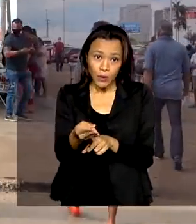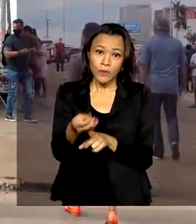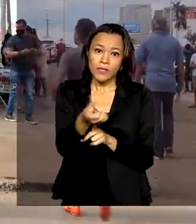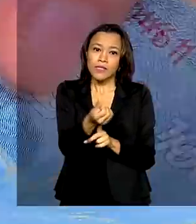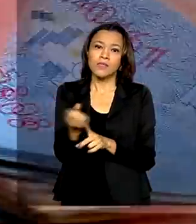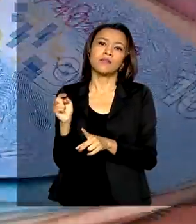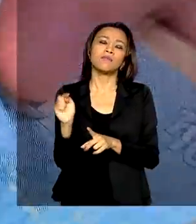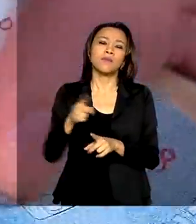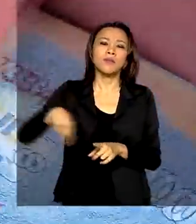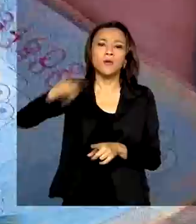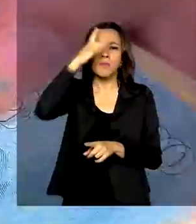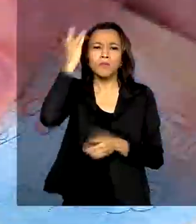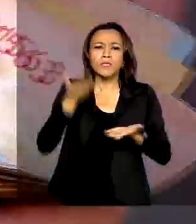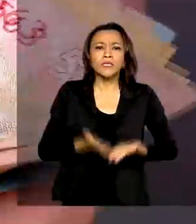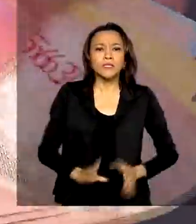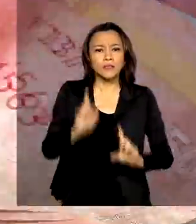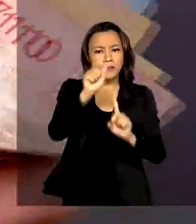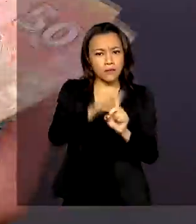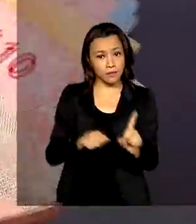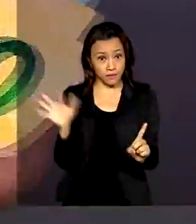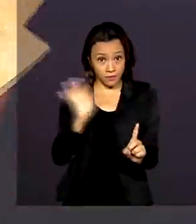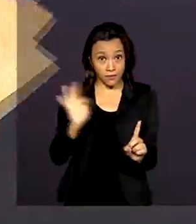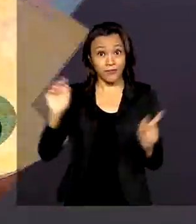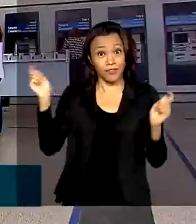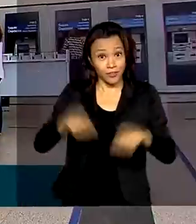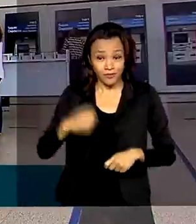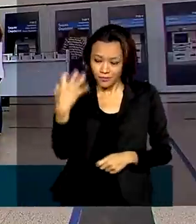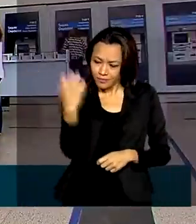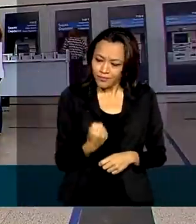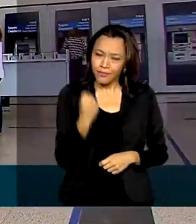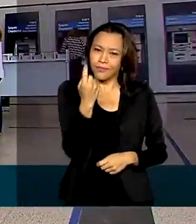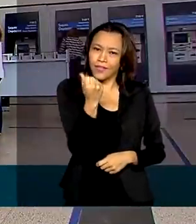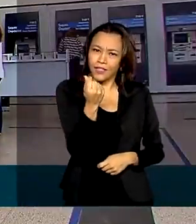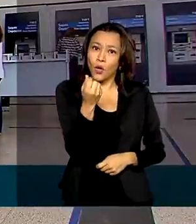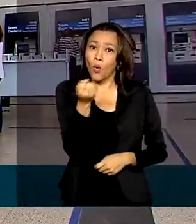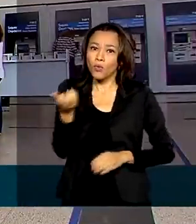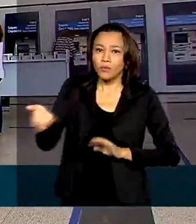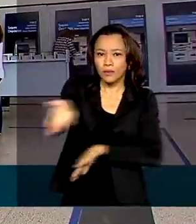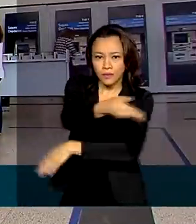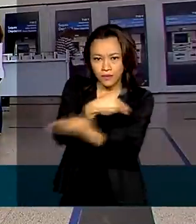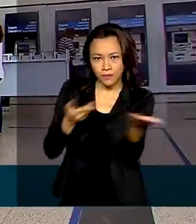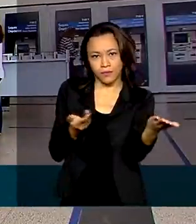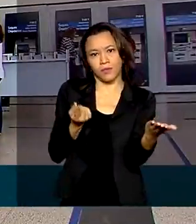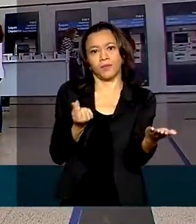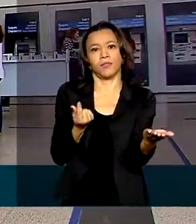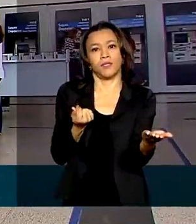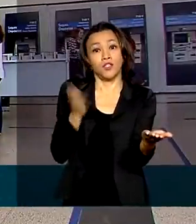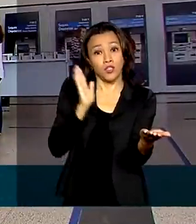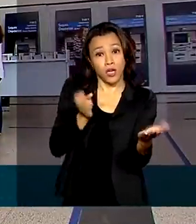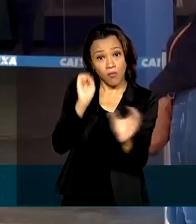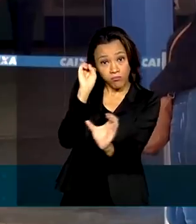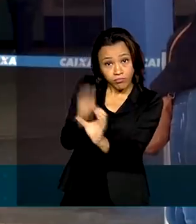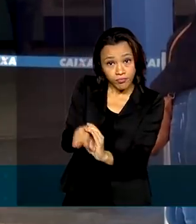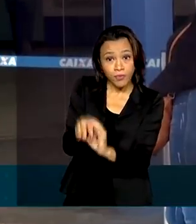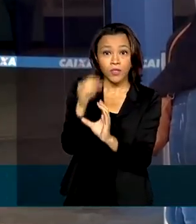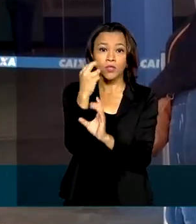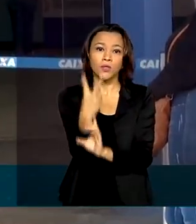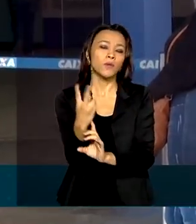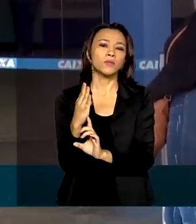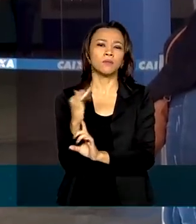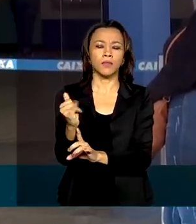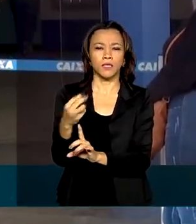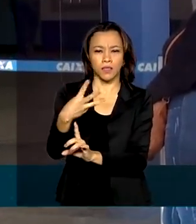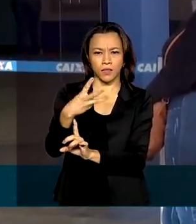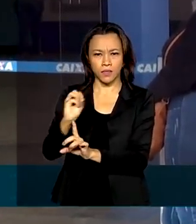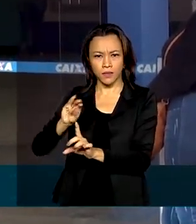trabalhadores nascidos em fevereiro já podem sacar ou transferir o dinheiro. Foram acreditados 2 bilhões e 300